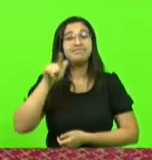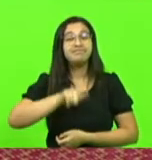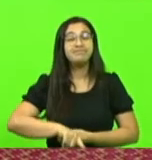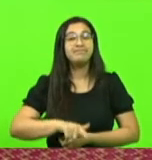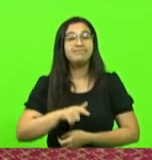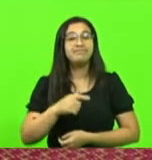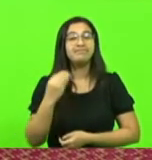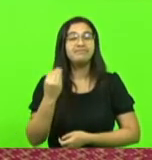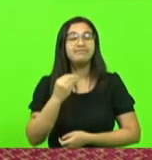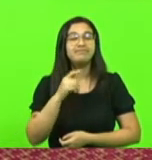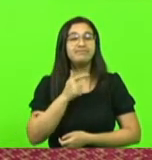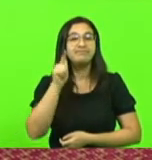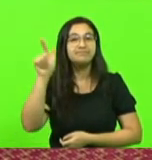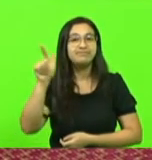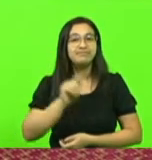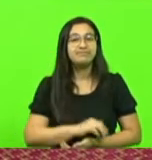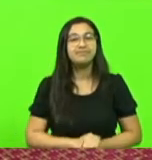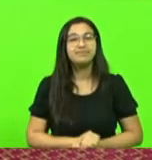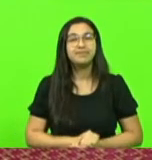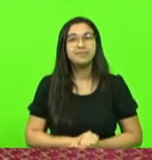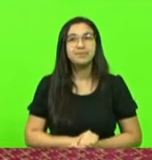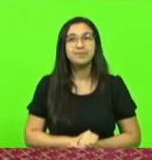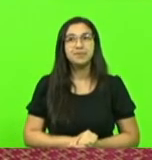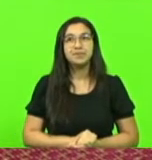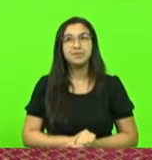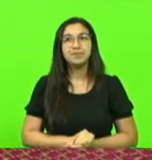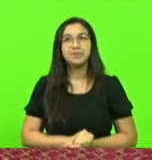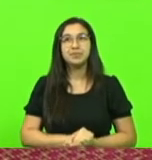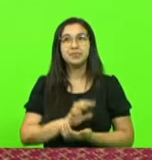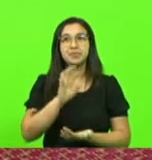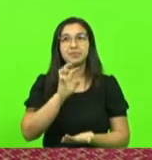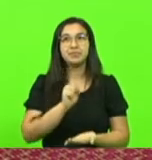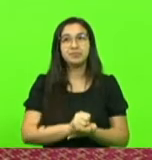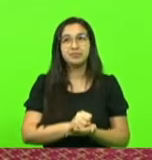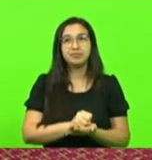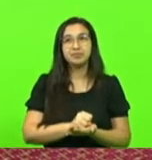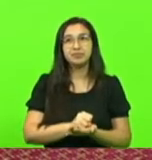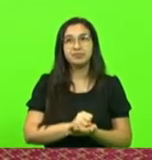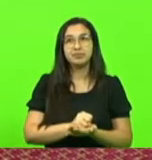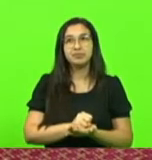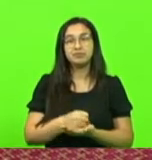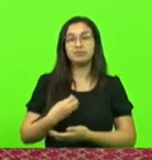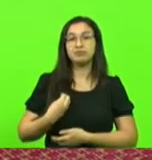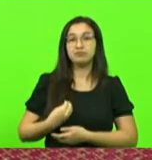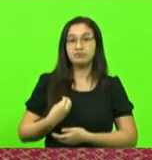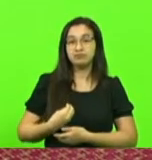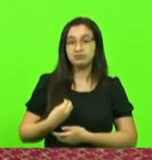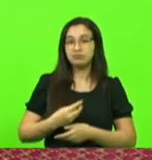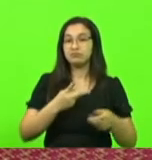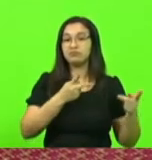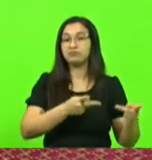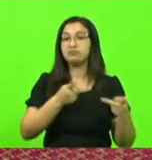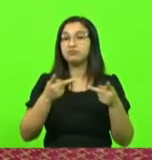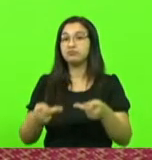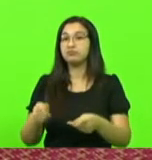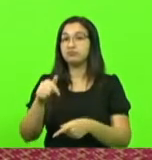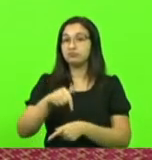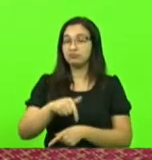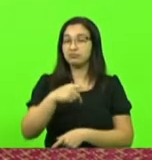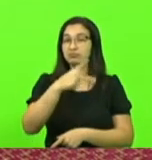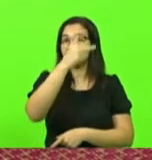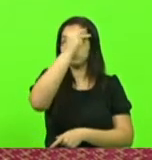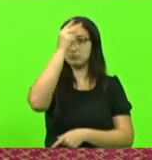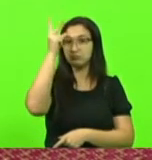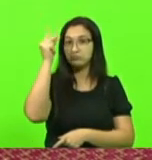só, senhor presidente, para fazer o registro, esteve na casa, esteve nos visitando o prefeito